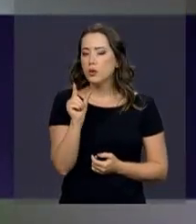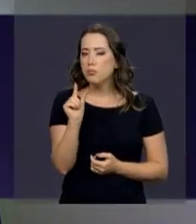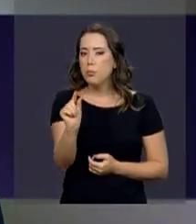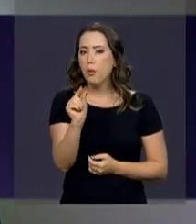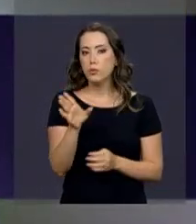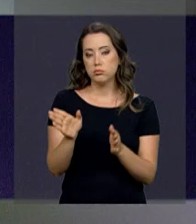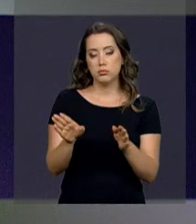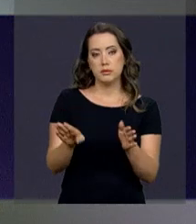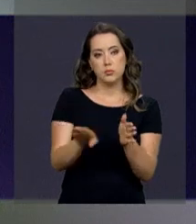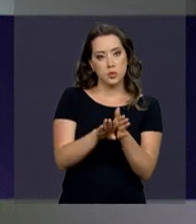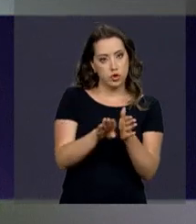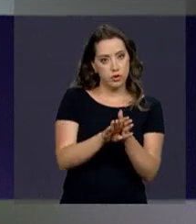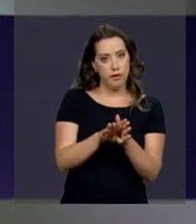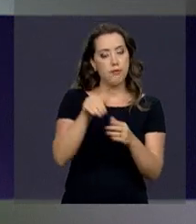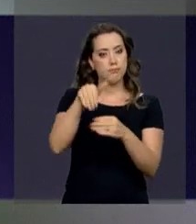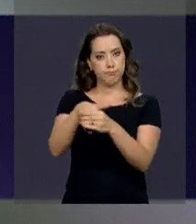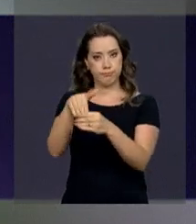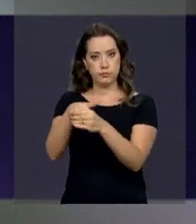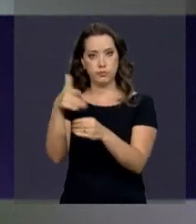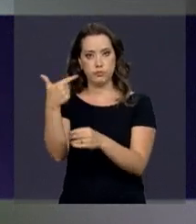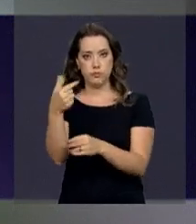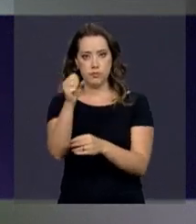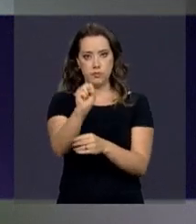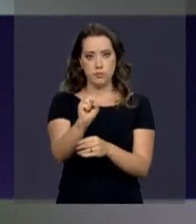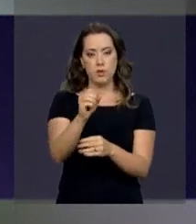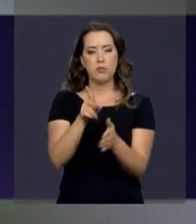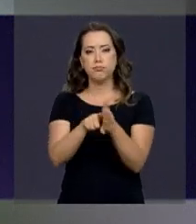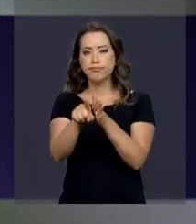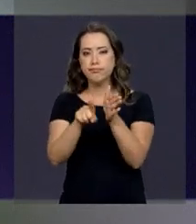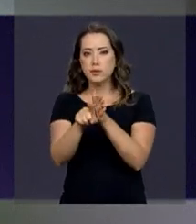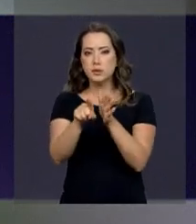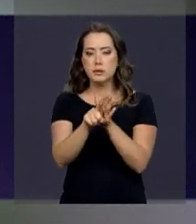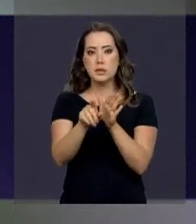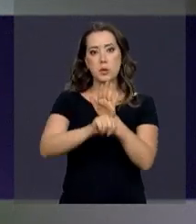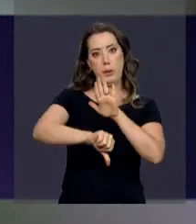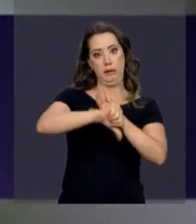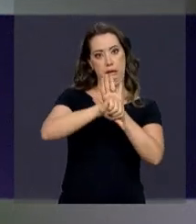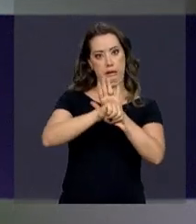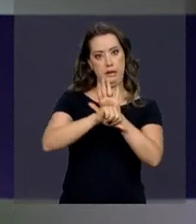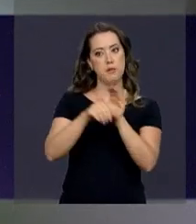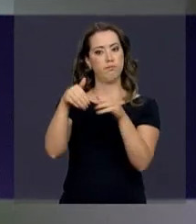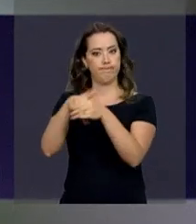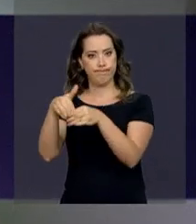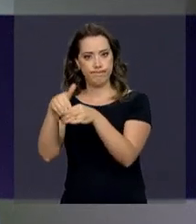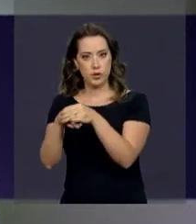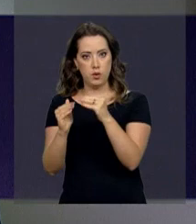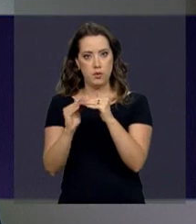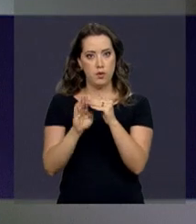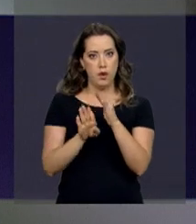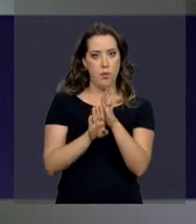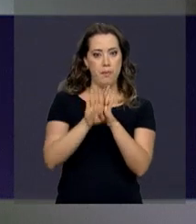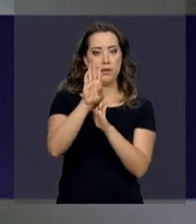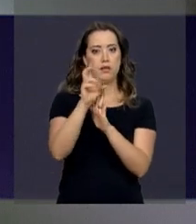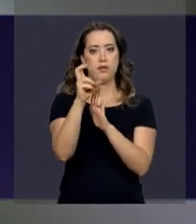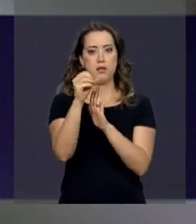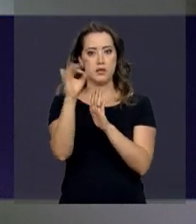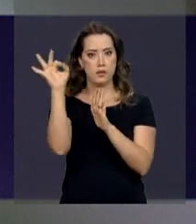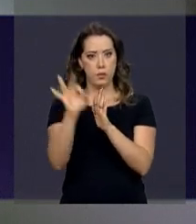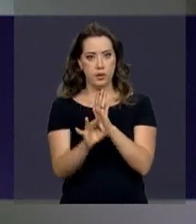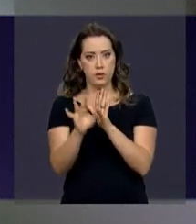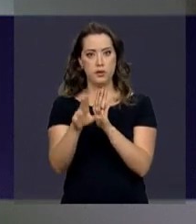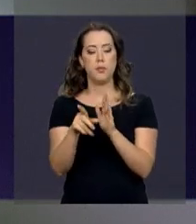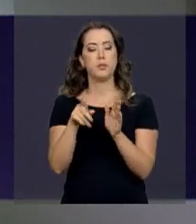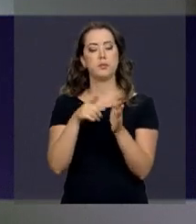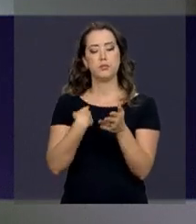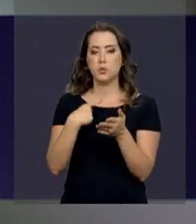eleições 2018, o número de investigações por crimes eleitorais aumenta em 50% segundo a polícia federal. Para garantir